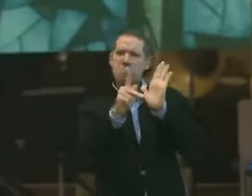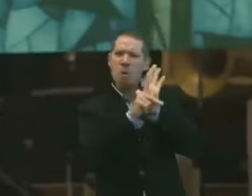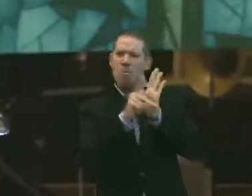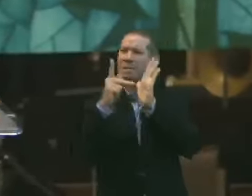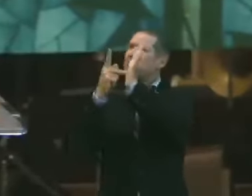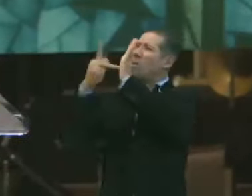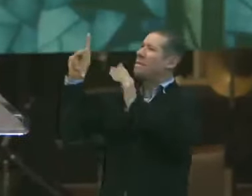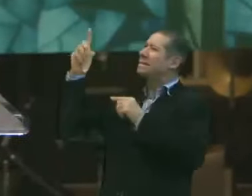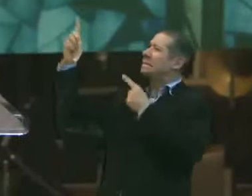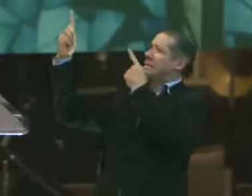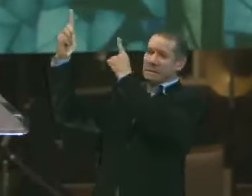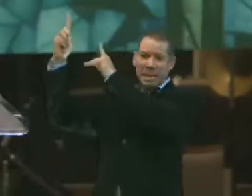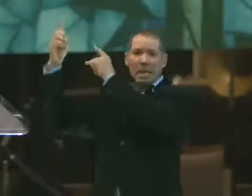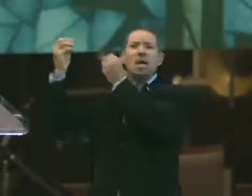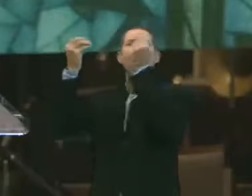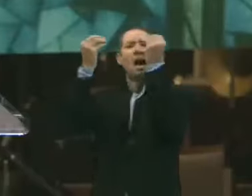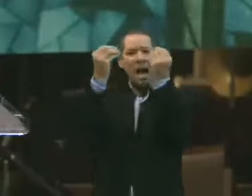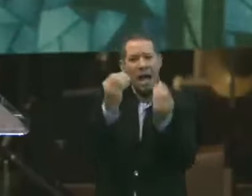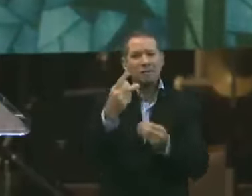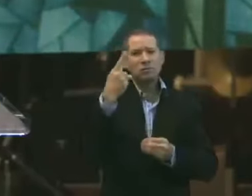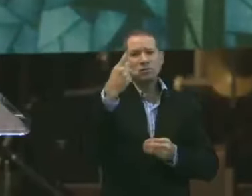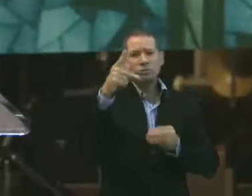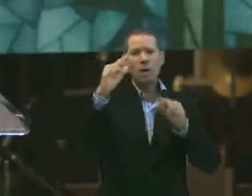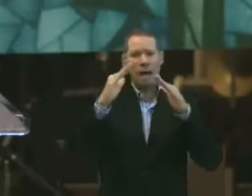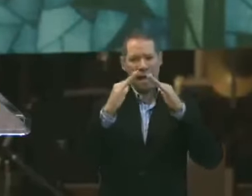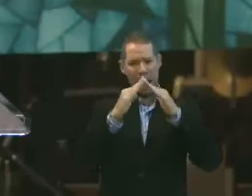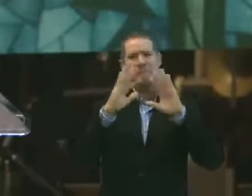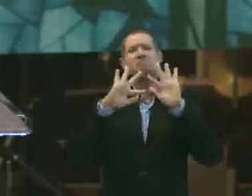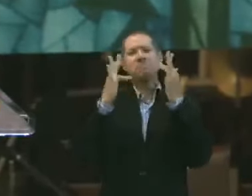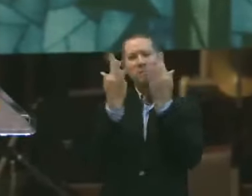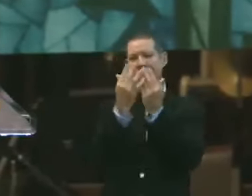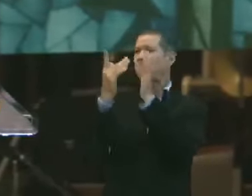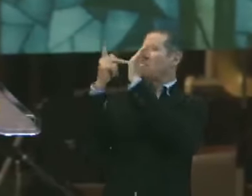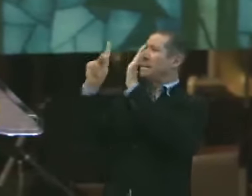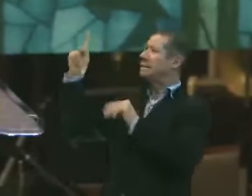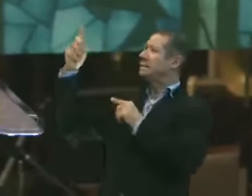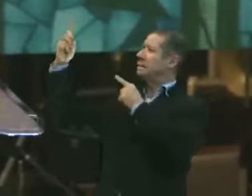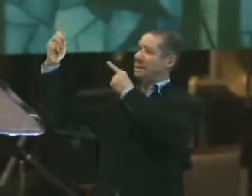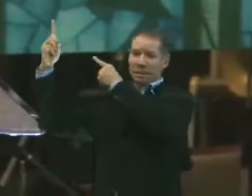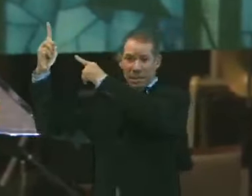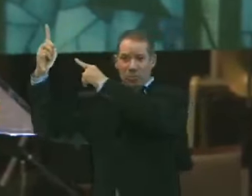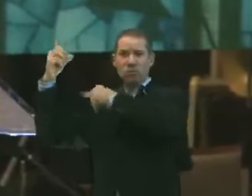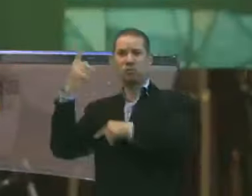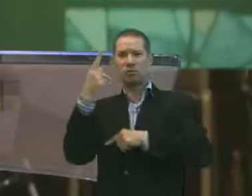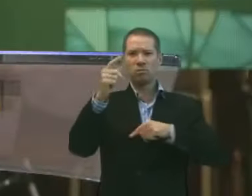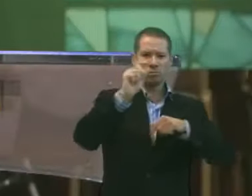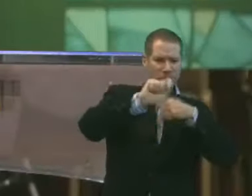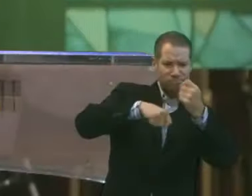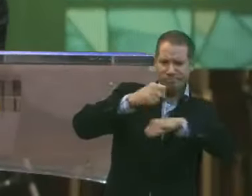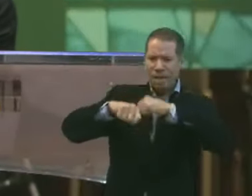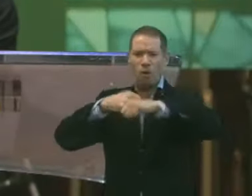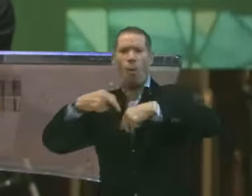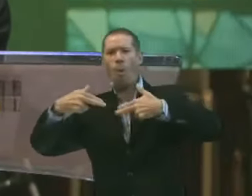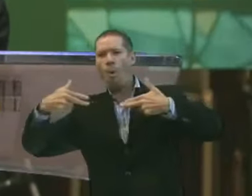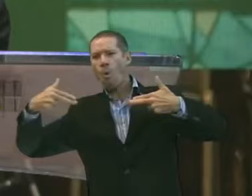As promessas de Deus são destinadas a sua casa. As promessas de Deus são destinadas aos seus negócios. As promessas de